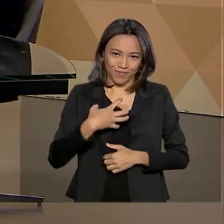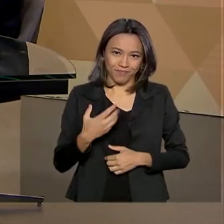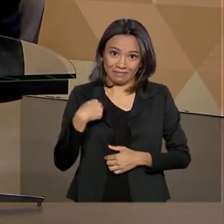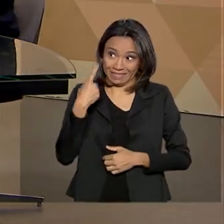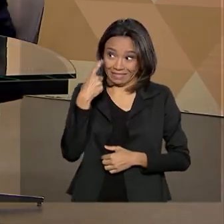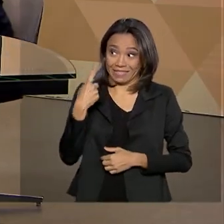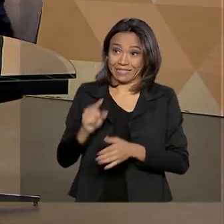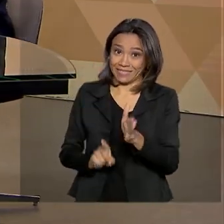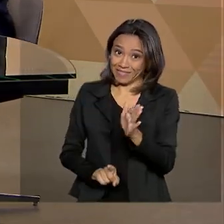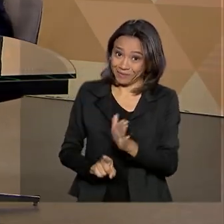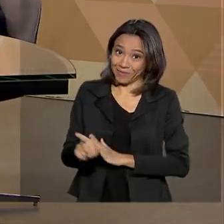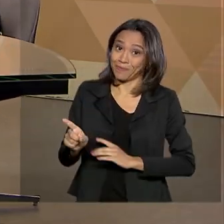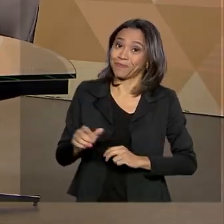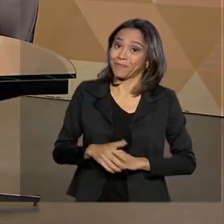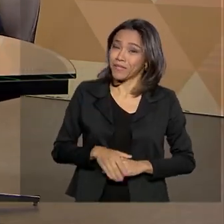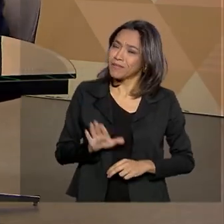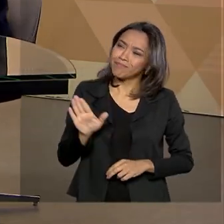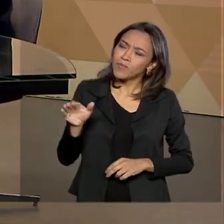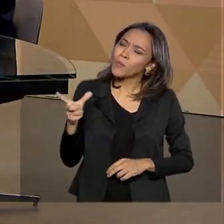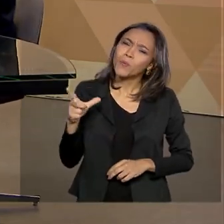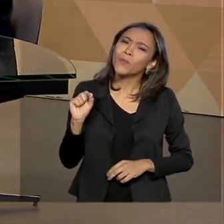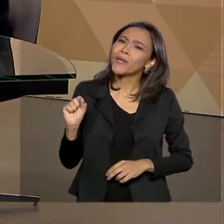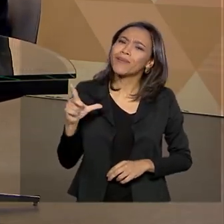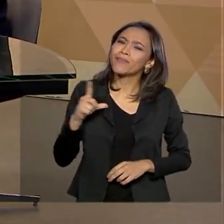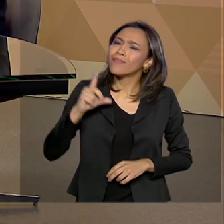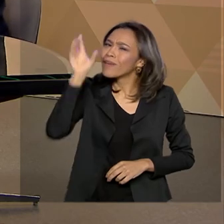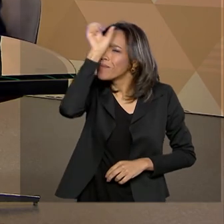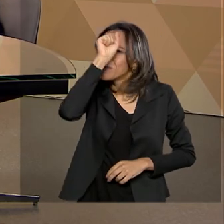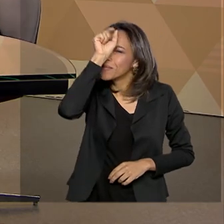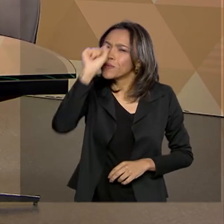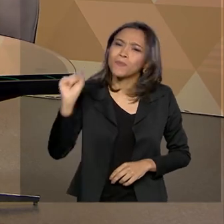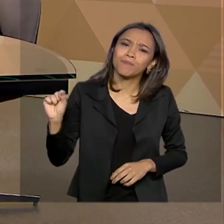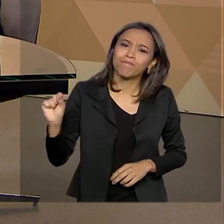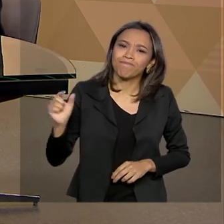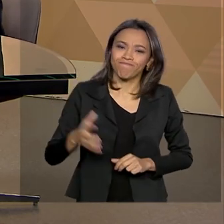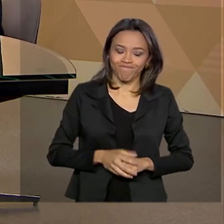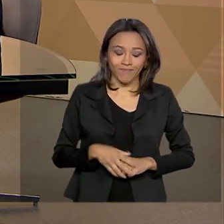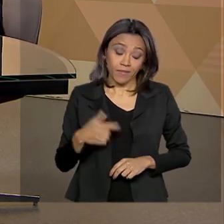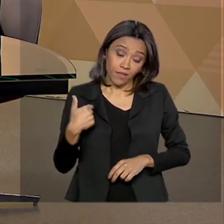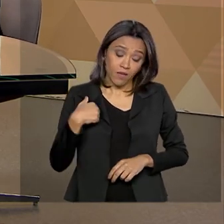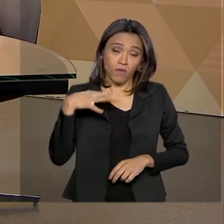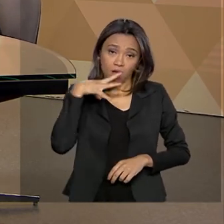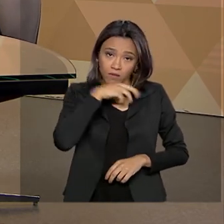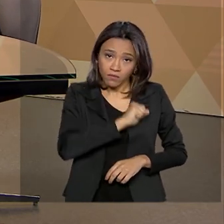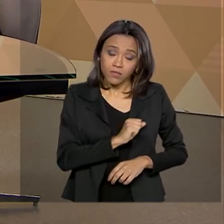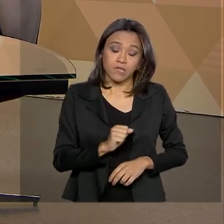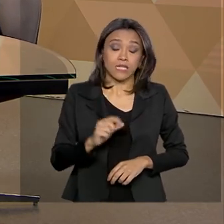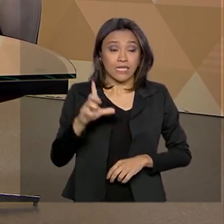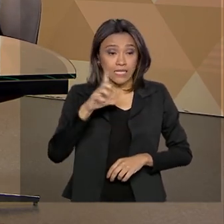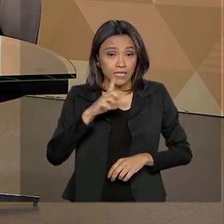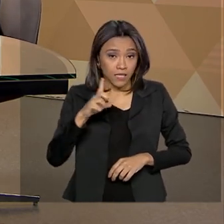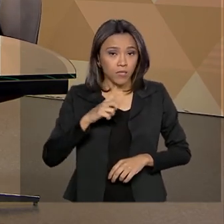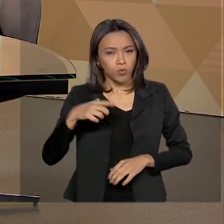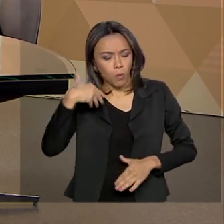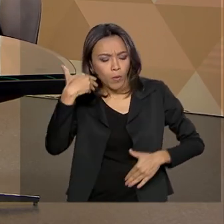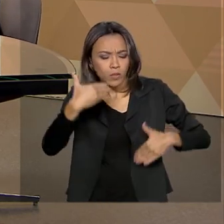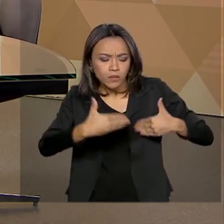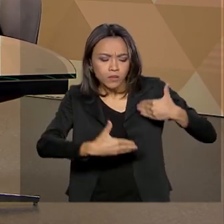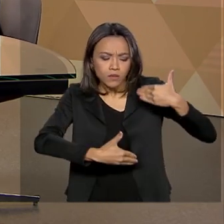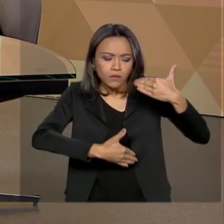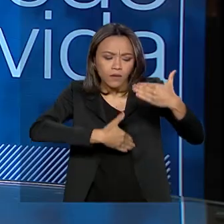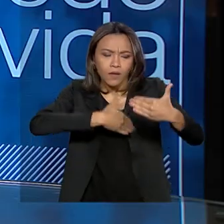interessante, né, diretor? O que a gente tem ainda a aprender? Eu acho que sim, nós temos um processo de aprimoramento, né?